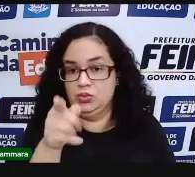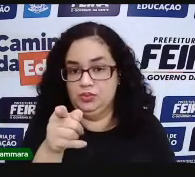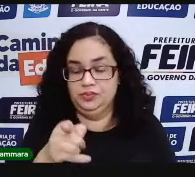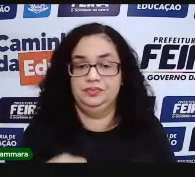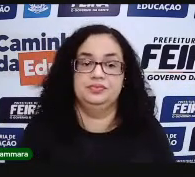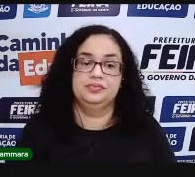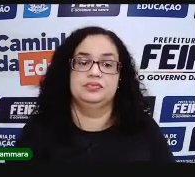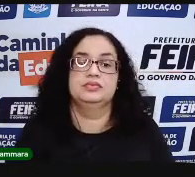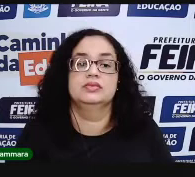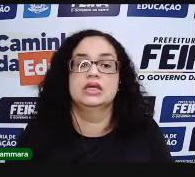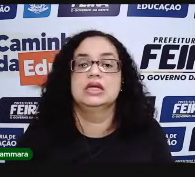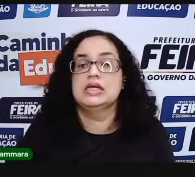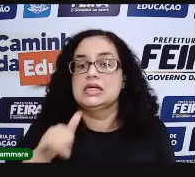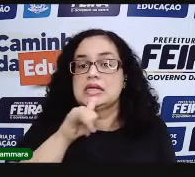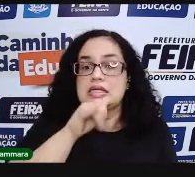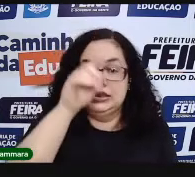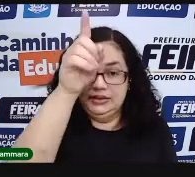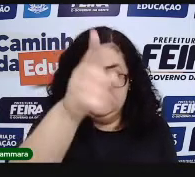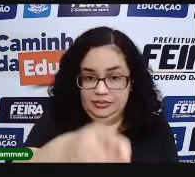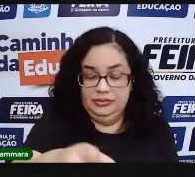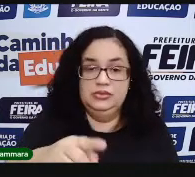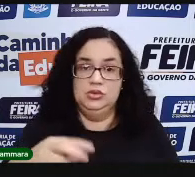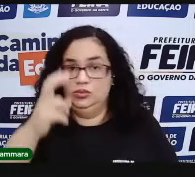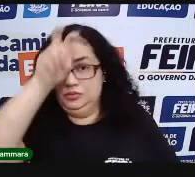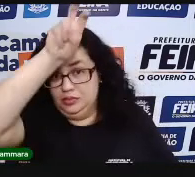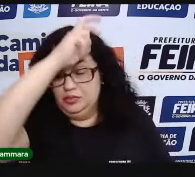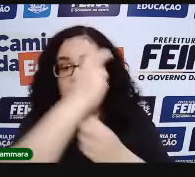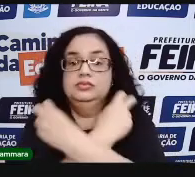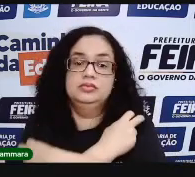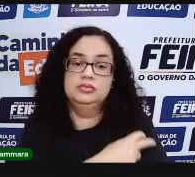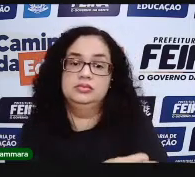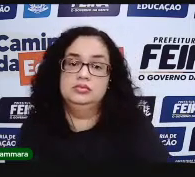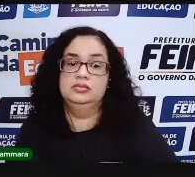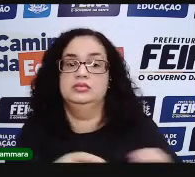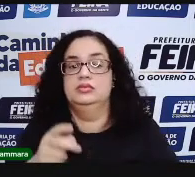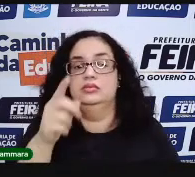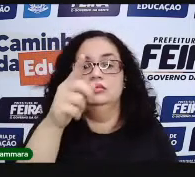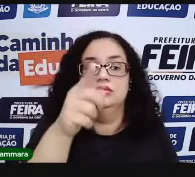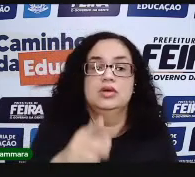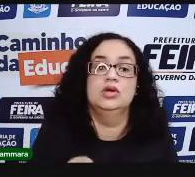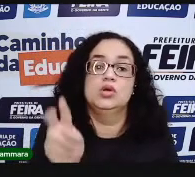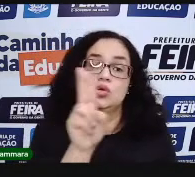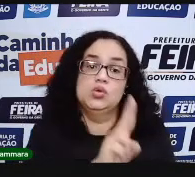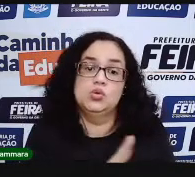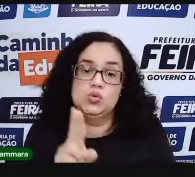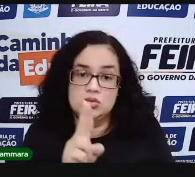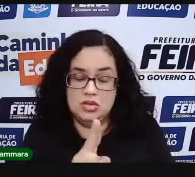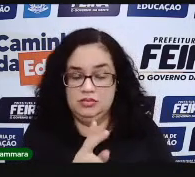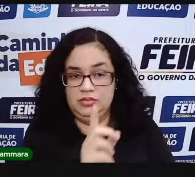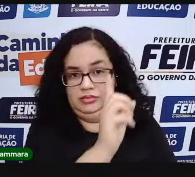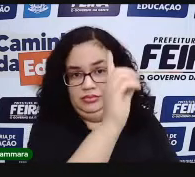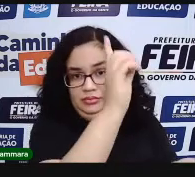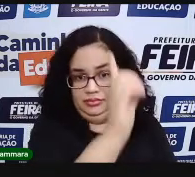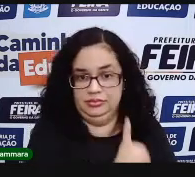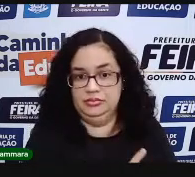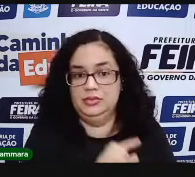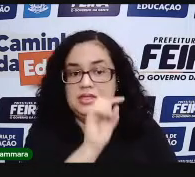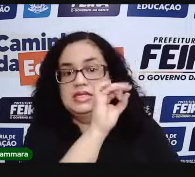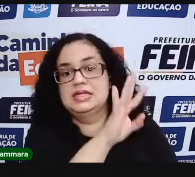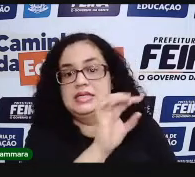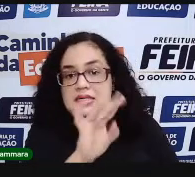trazer para vocês. Então, aqui tem os símbolos egípcios. Quais são esses símbolos? Olha, ele usava um bastão.